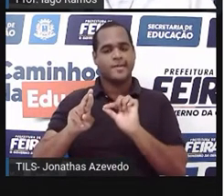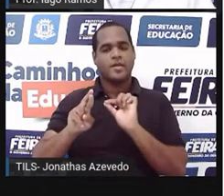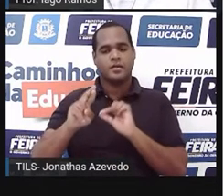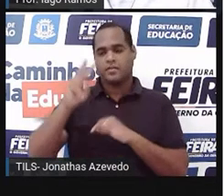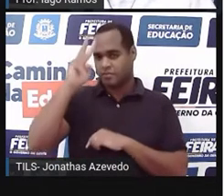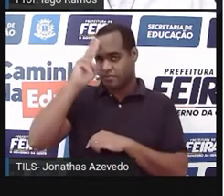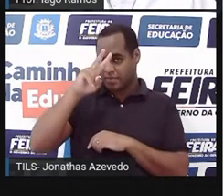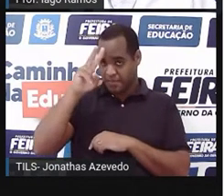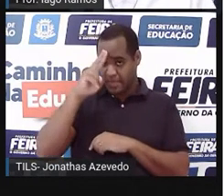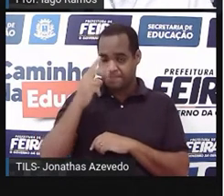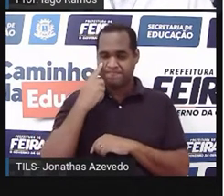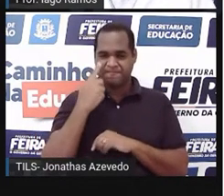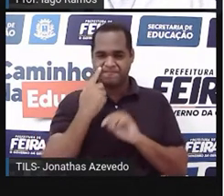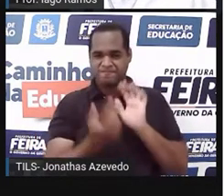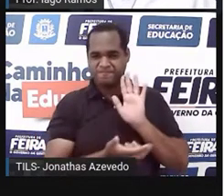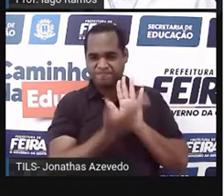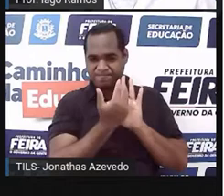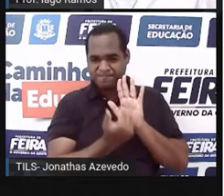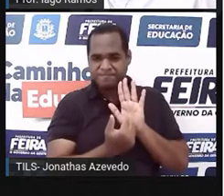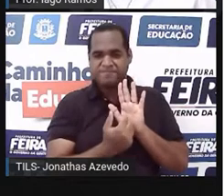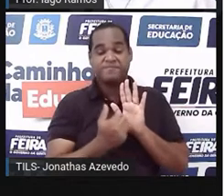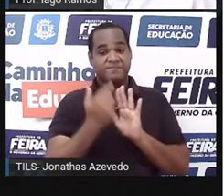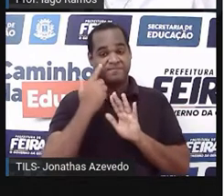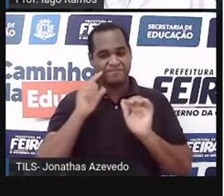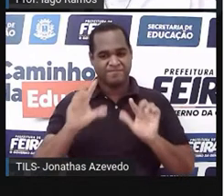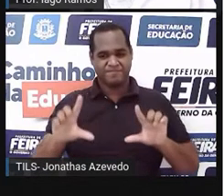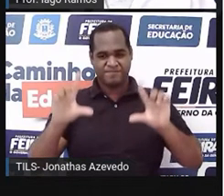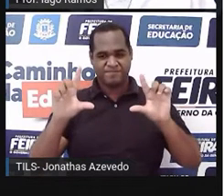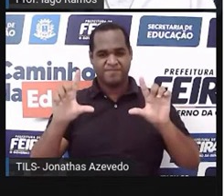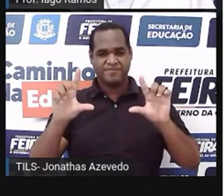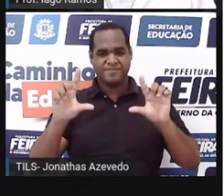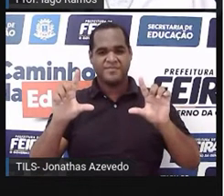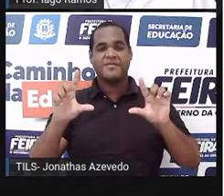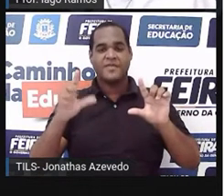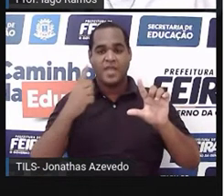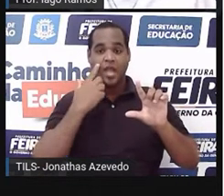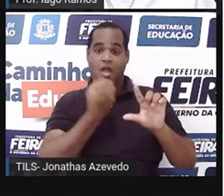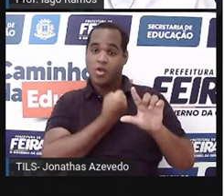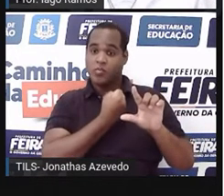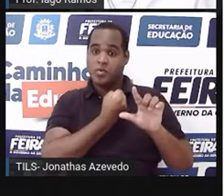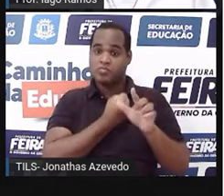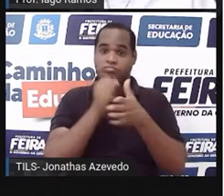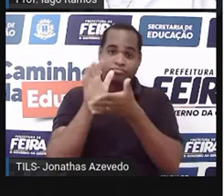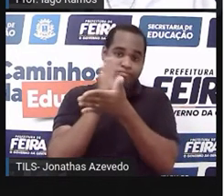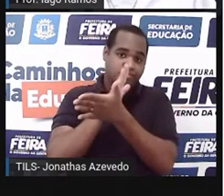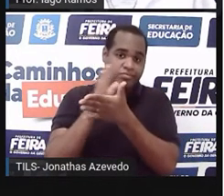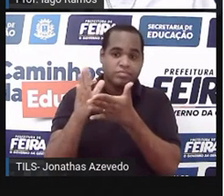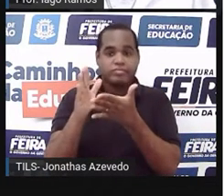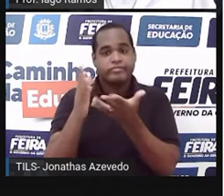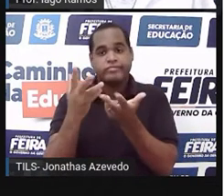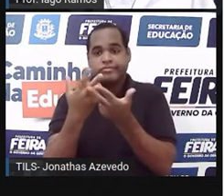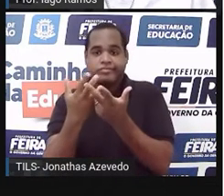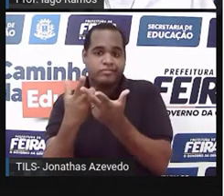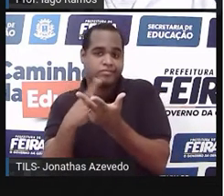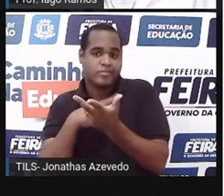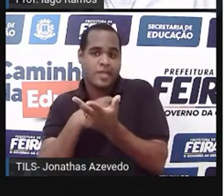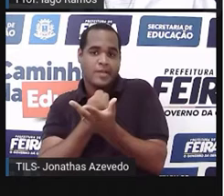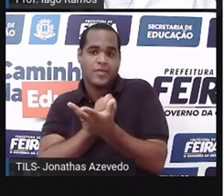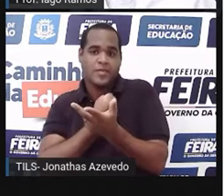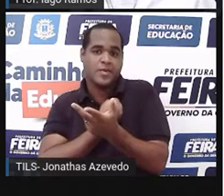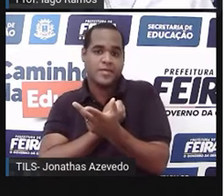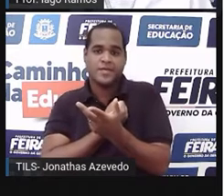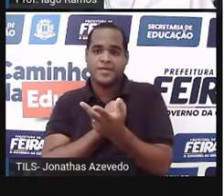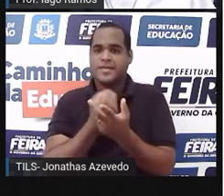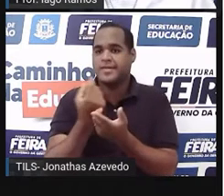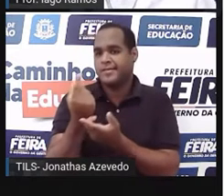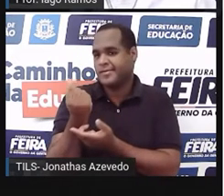só essas imagens aí, né? Uma lousa com alguns números. Esses números aí são de algum tipo, né? Tem ali um